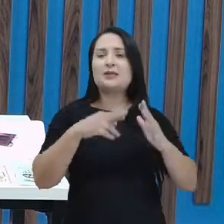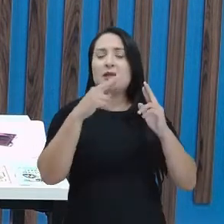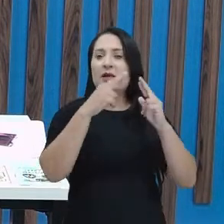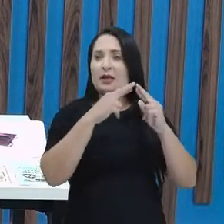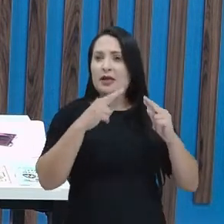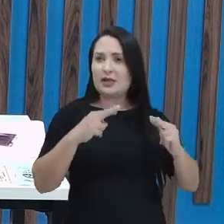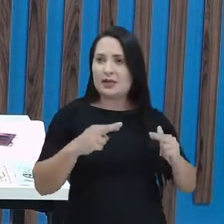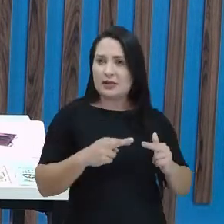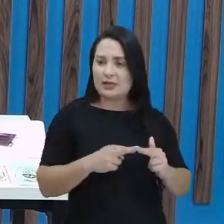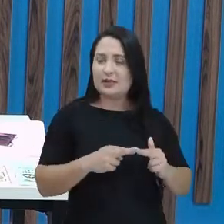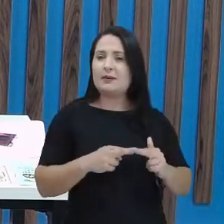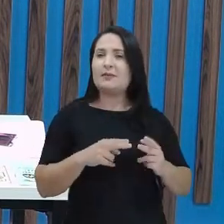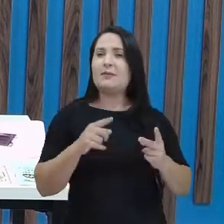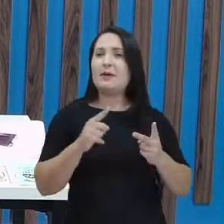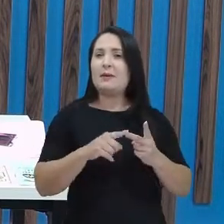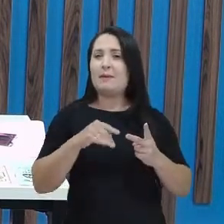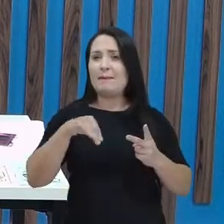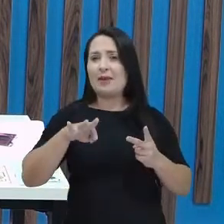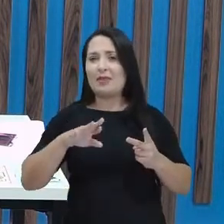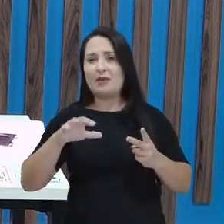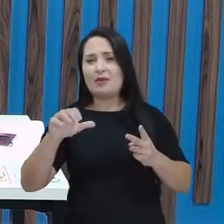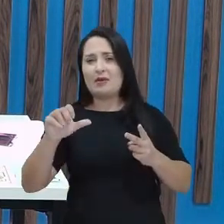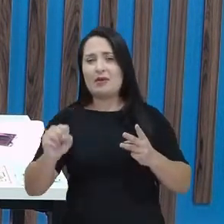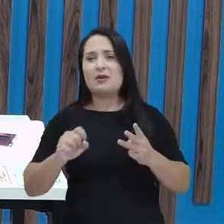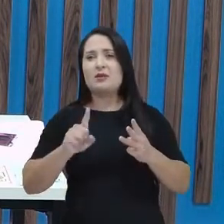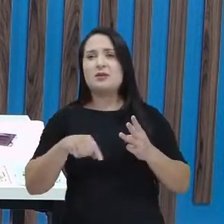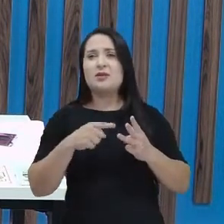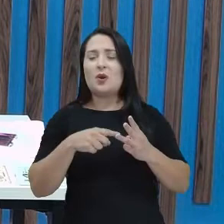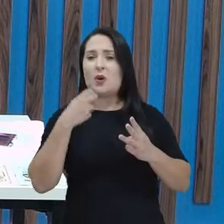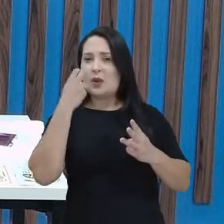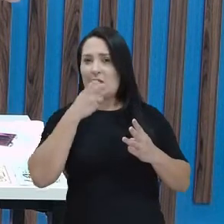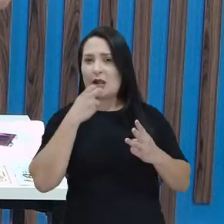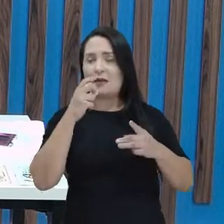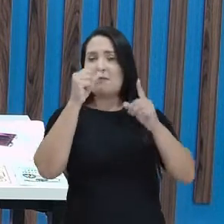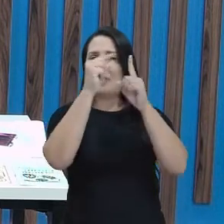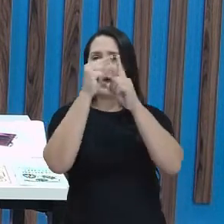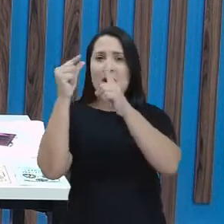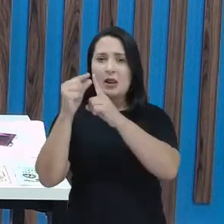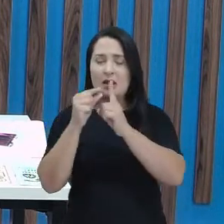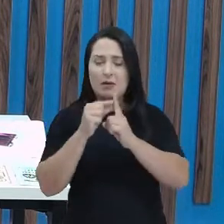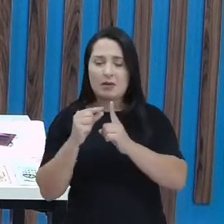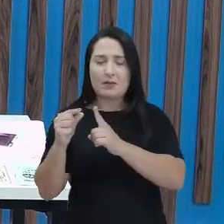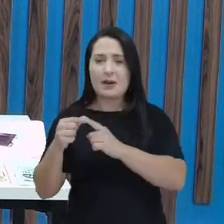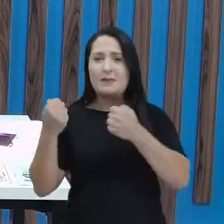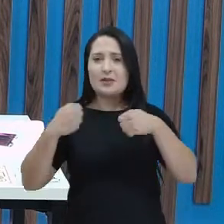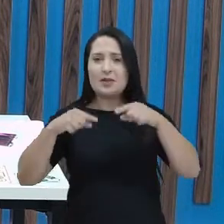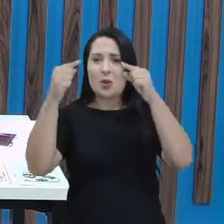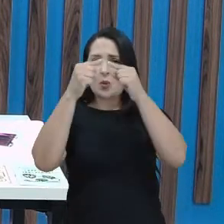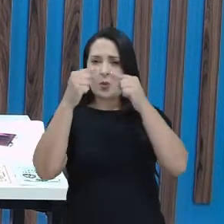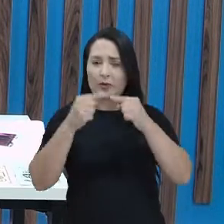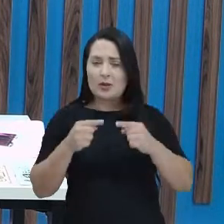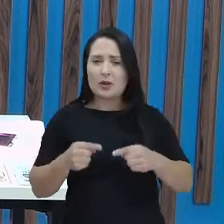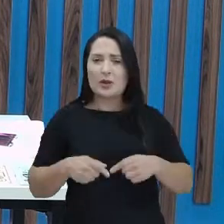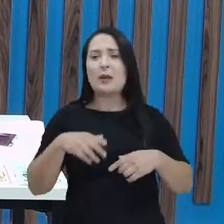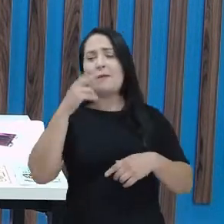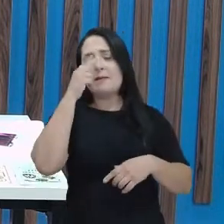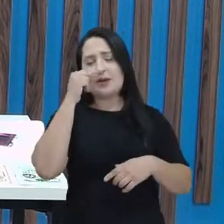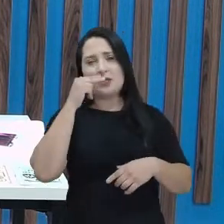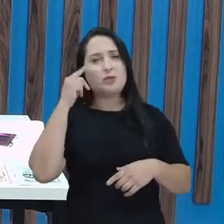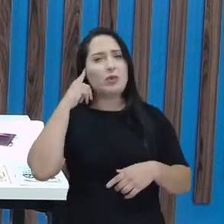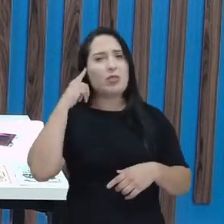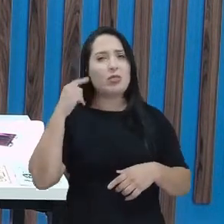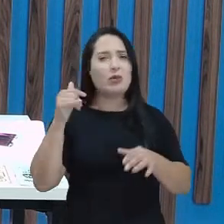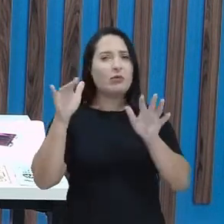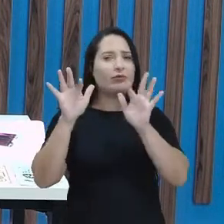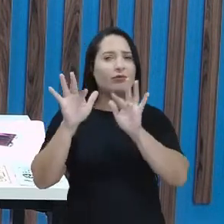e oralidade, tá certo? As palavras precisam combinar, precisam ter o mesmo som final. Os